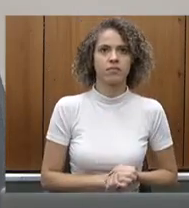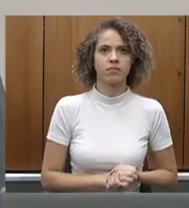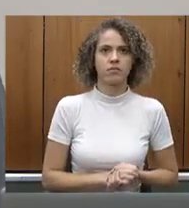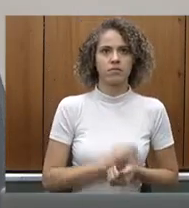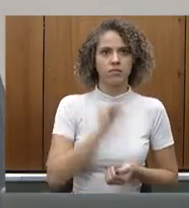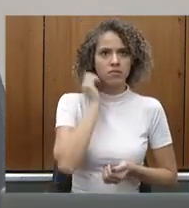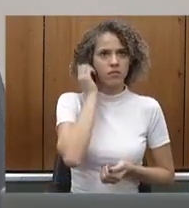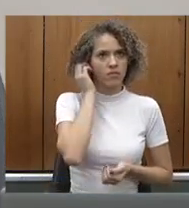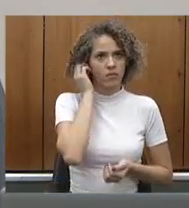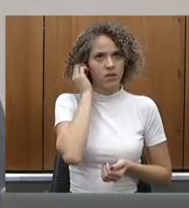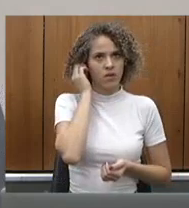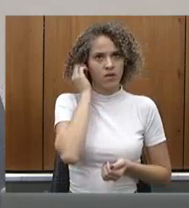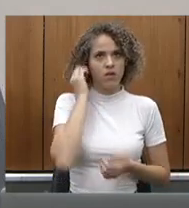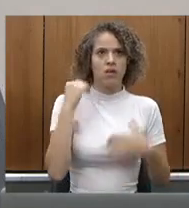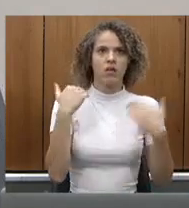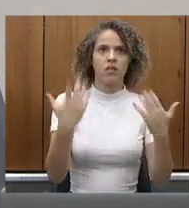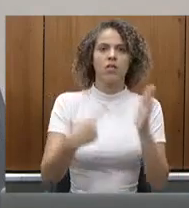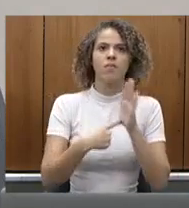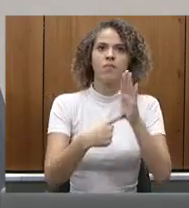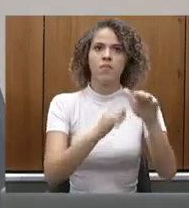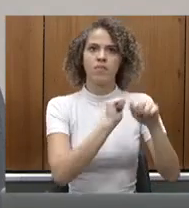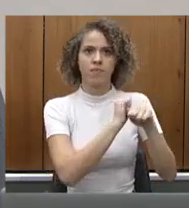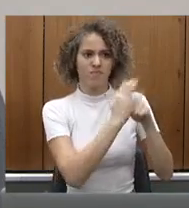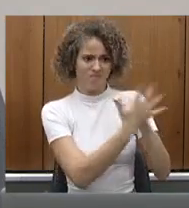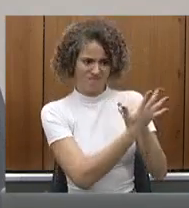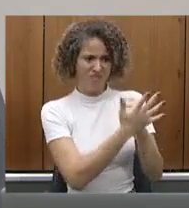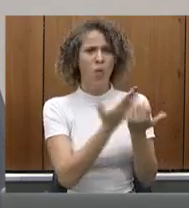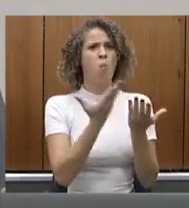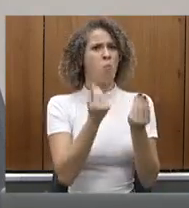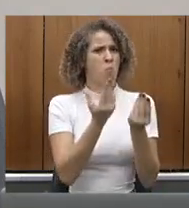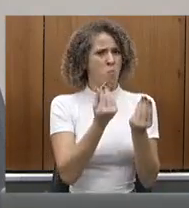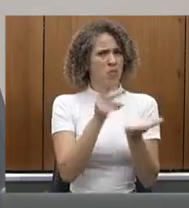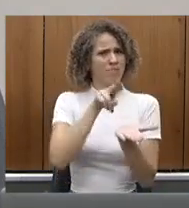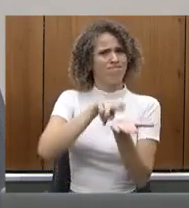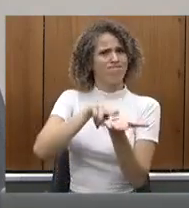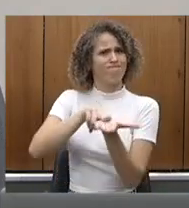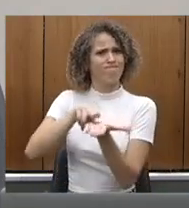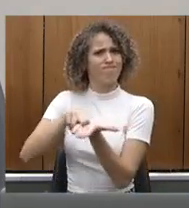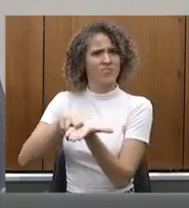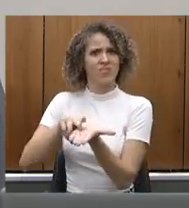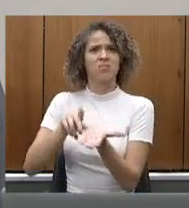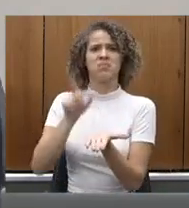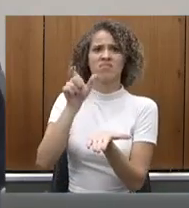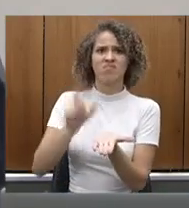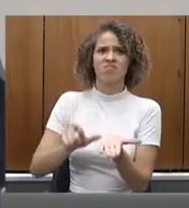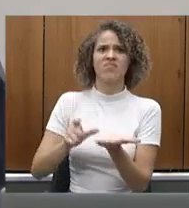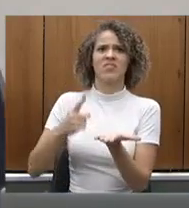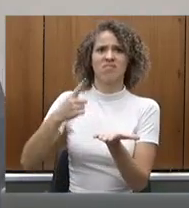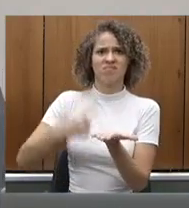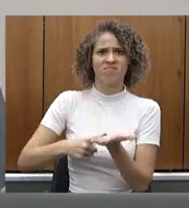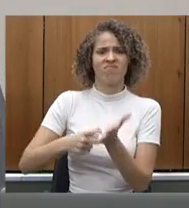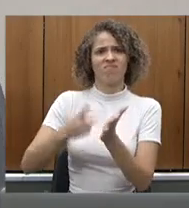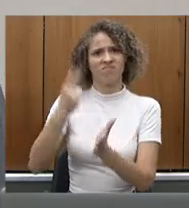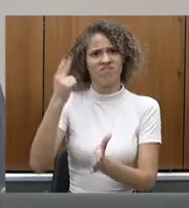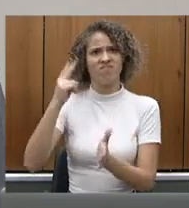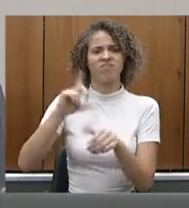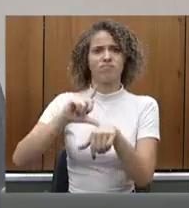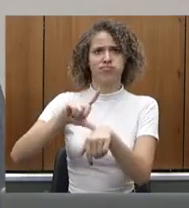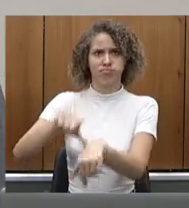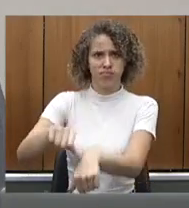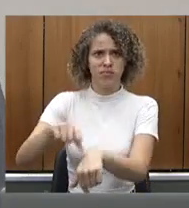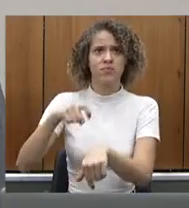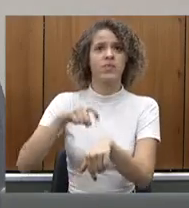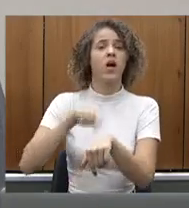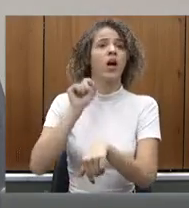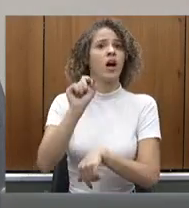Durante a pandemia, secretário, muitos pacientes tiveram suas cirurgias atrasadas ou desmarcadas pelo lockdown e a